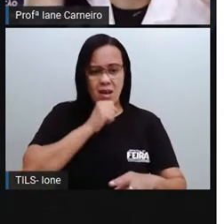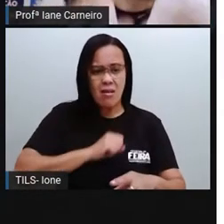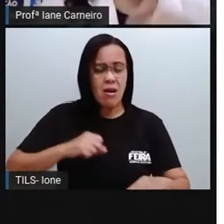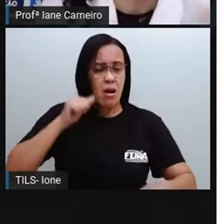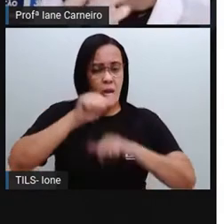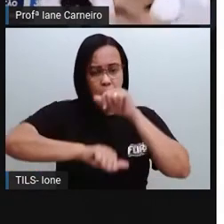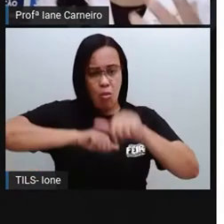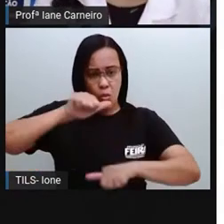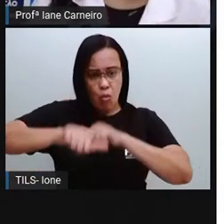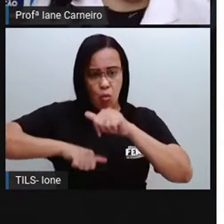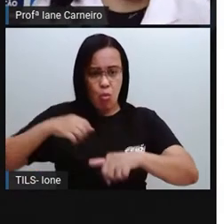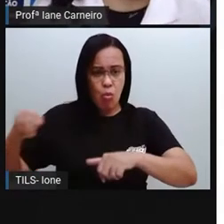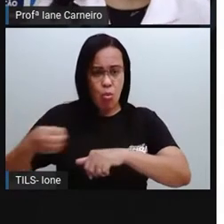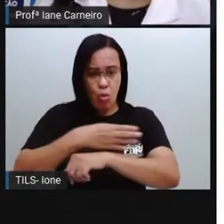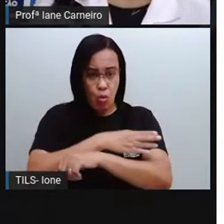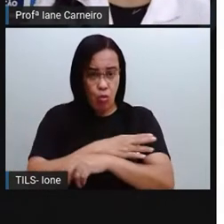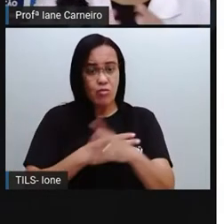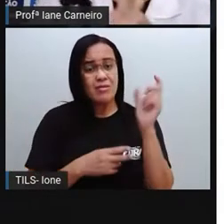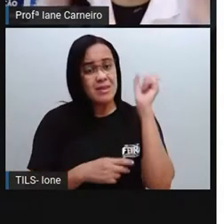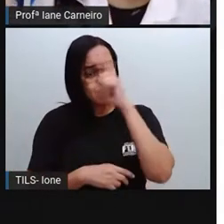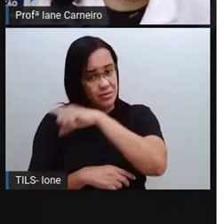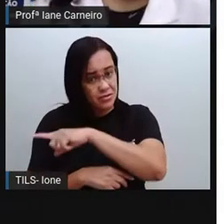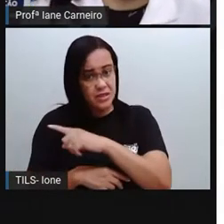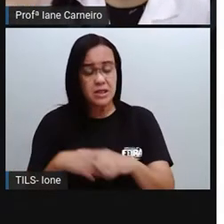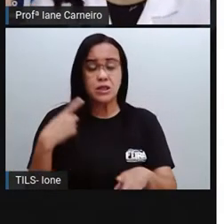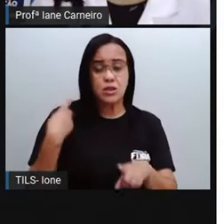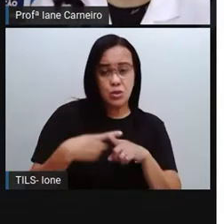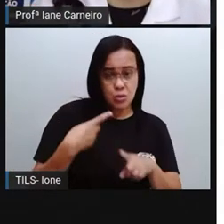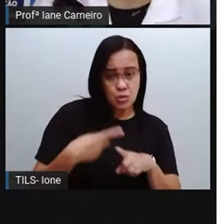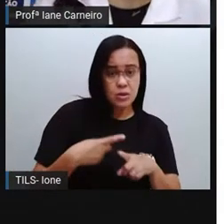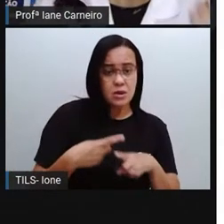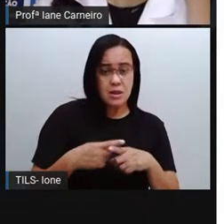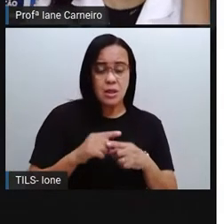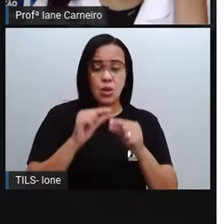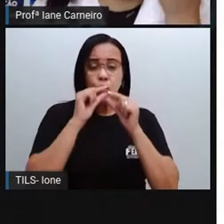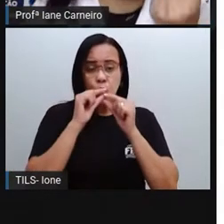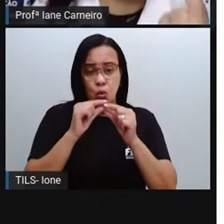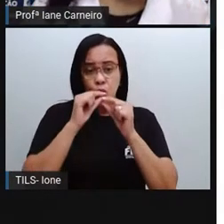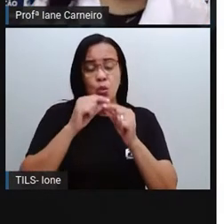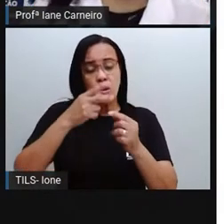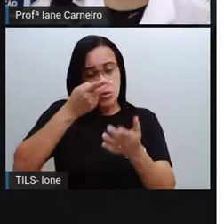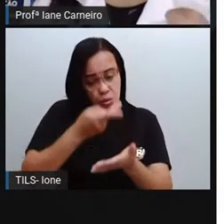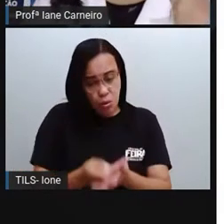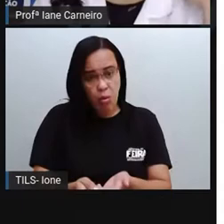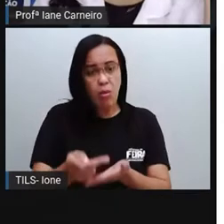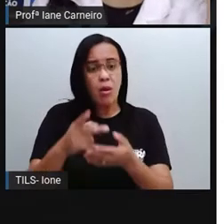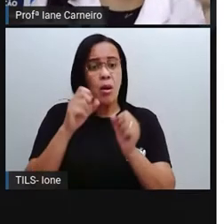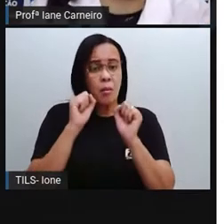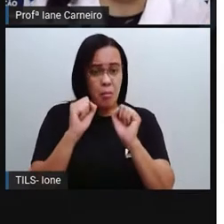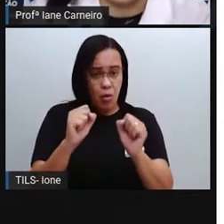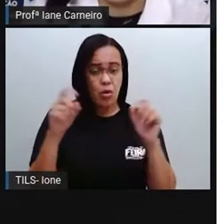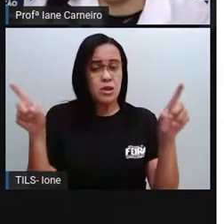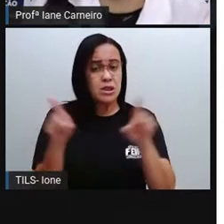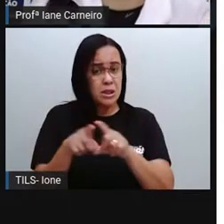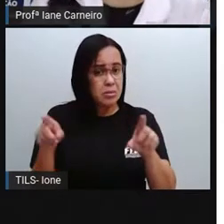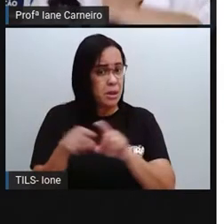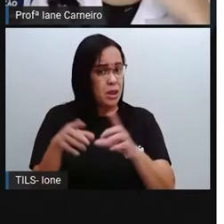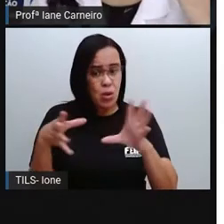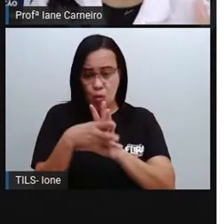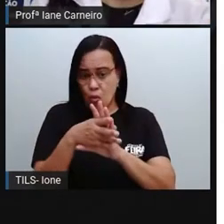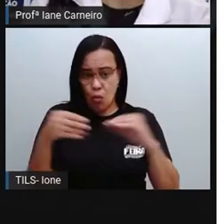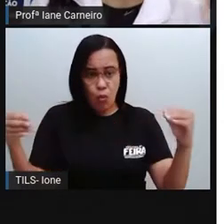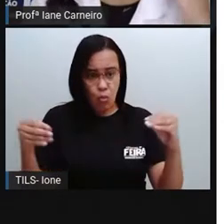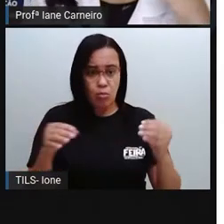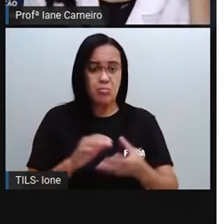cair do carro da coleta, ele pode se perder aí nesse processo, e um canudo que caia dentro do oceano,